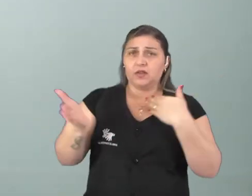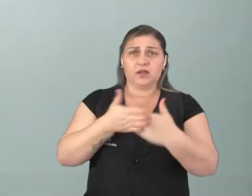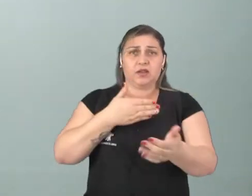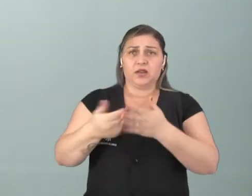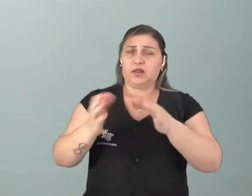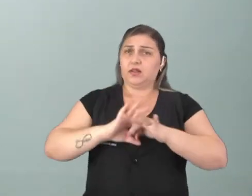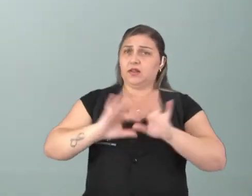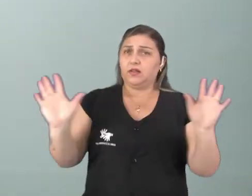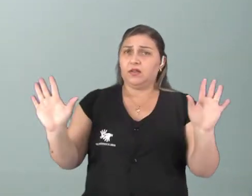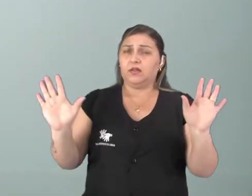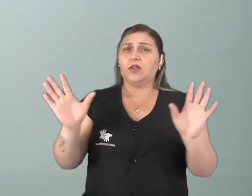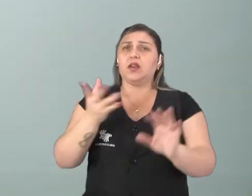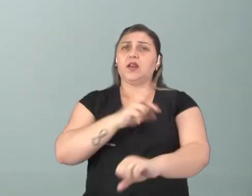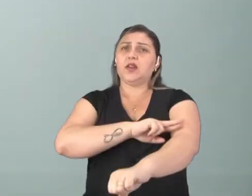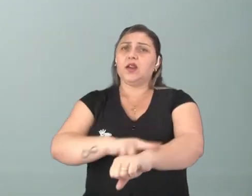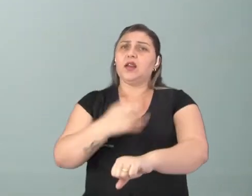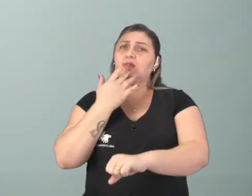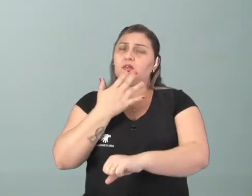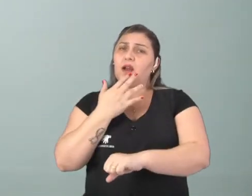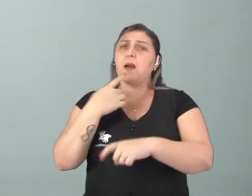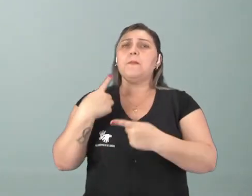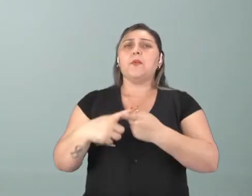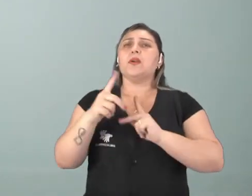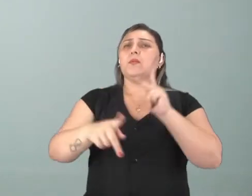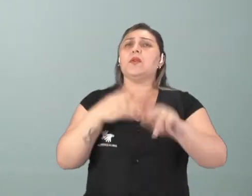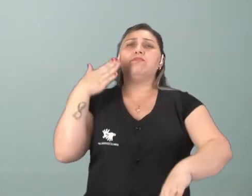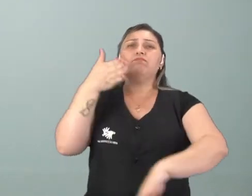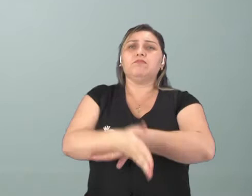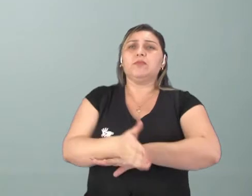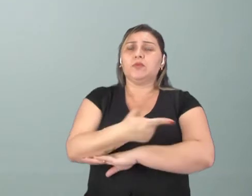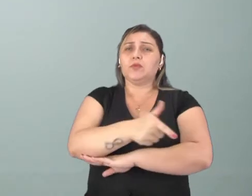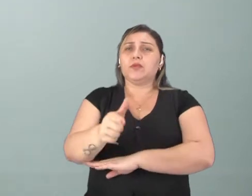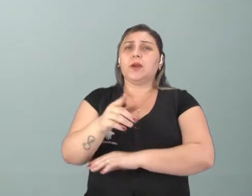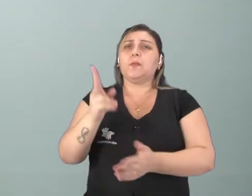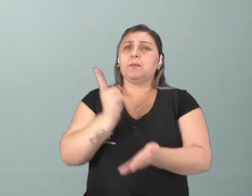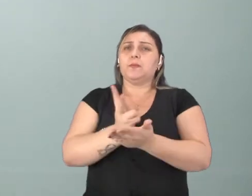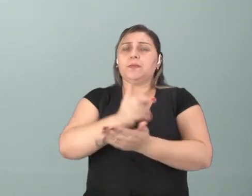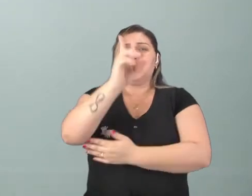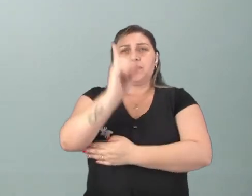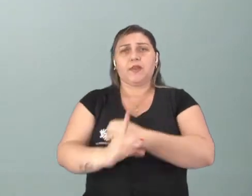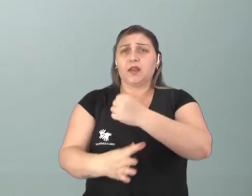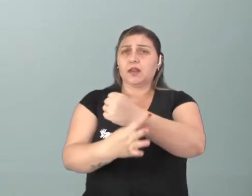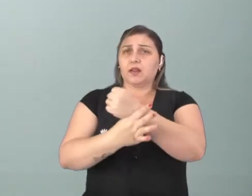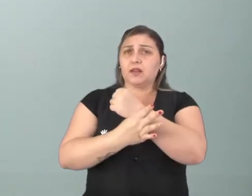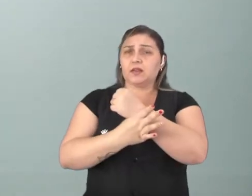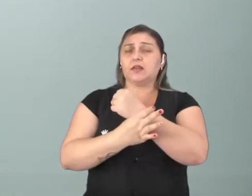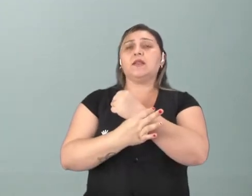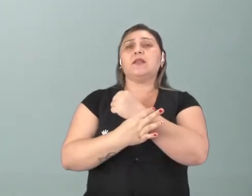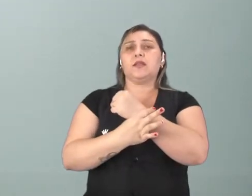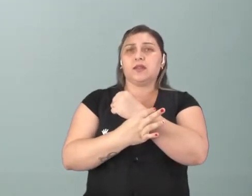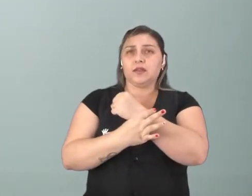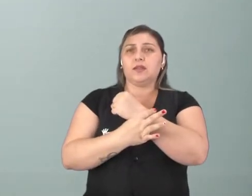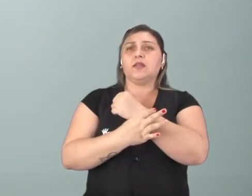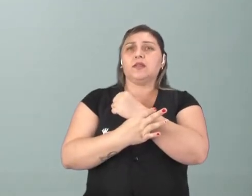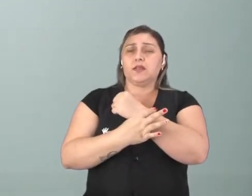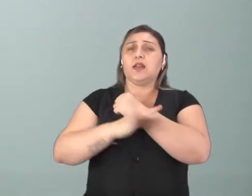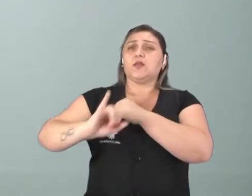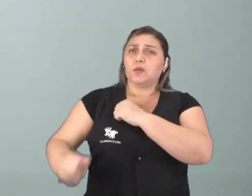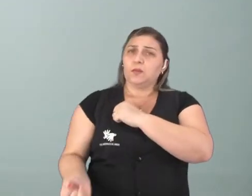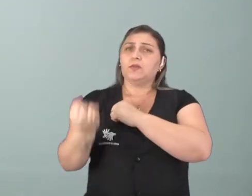Por que que essas populações, elas não têm acesso aos mesmos direitos e às mesmas garantias e às mesmas